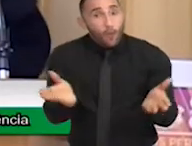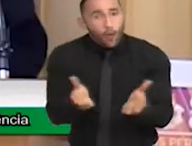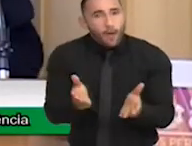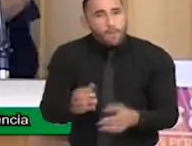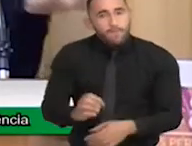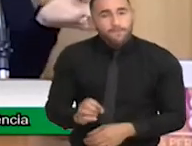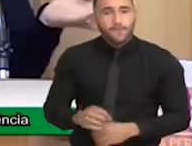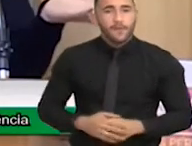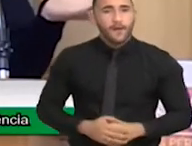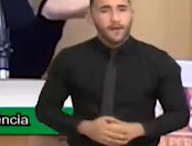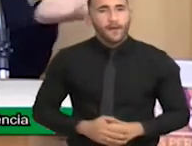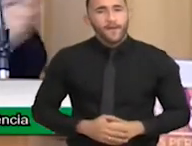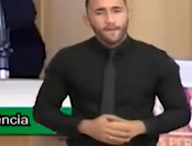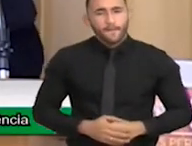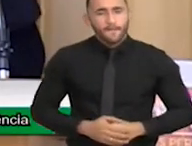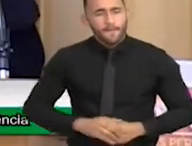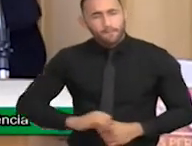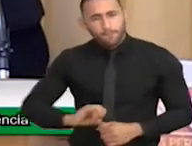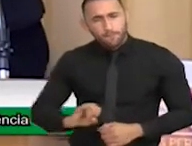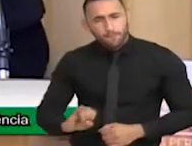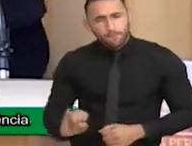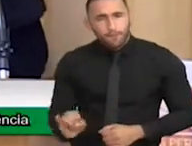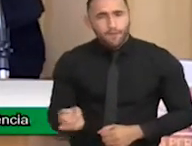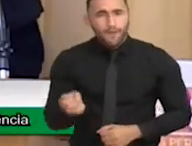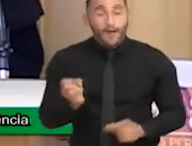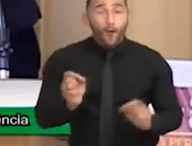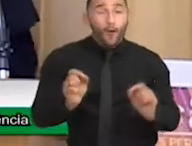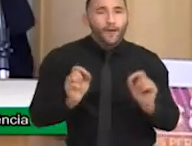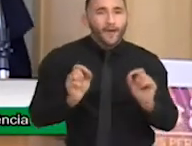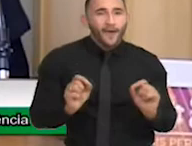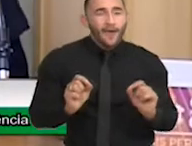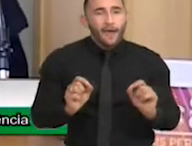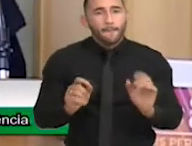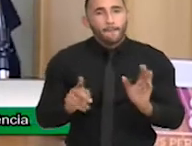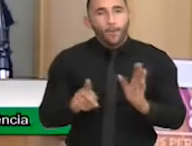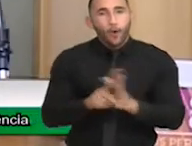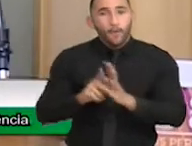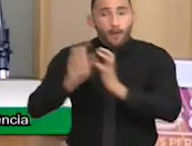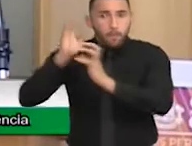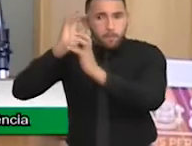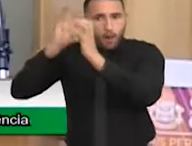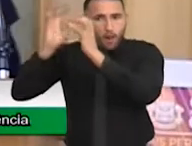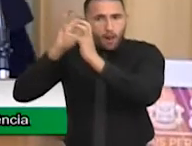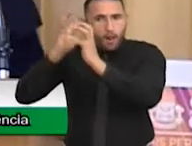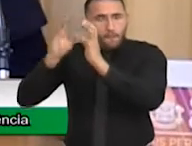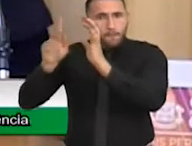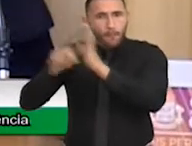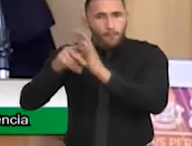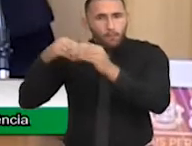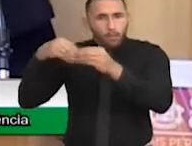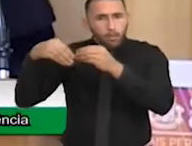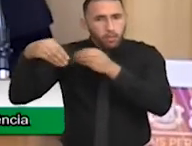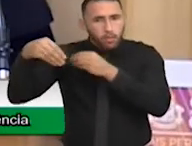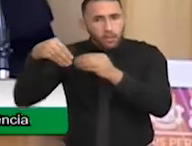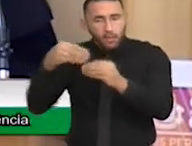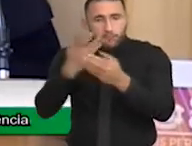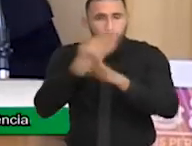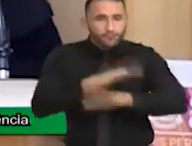aproveitando, como bem foi dito aqui até agora, a neuroplasticidade da infância. Nossos filhos estão